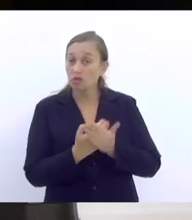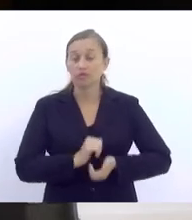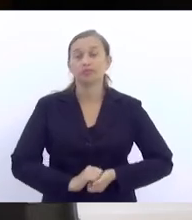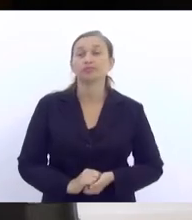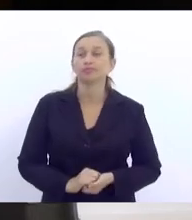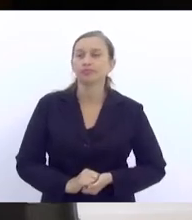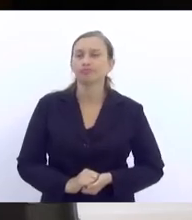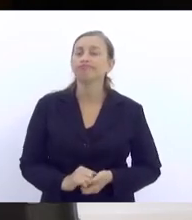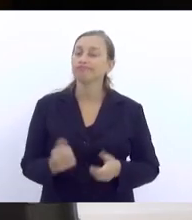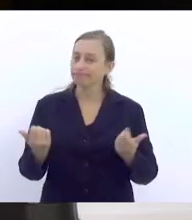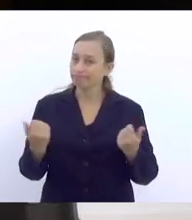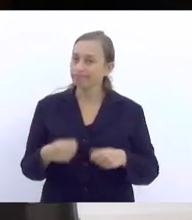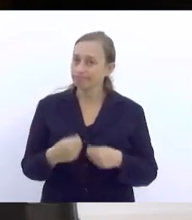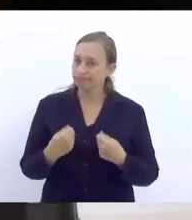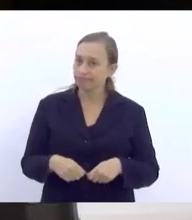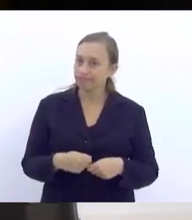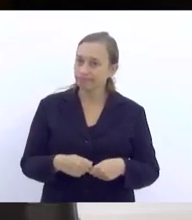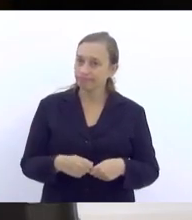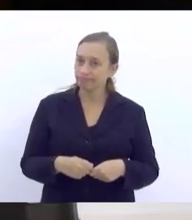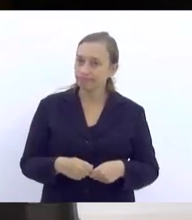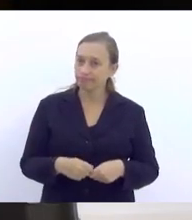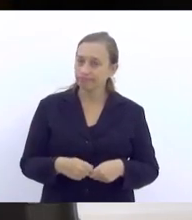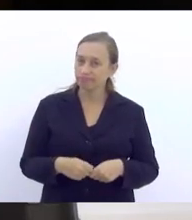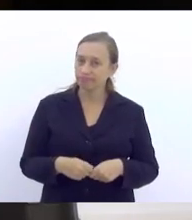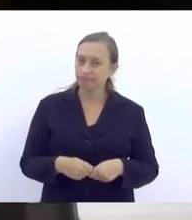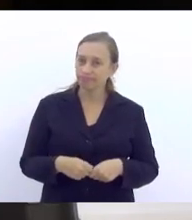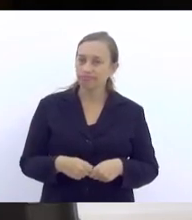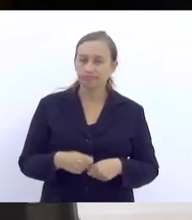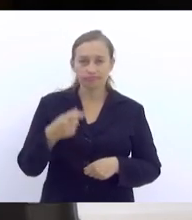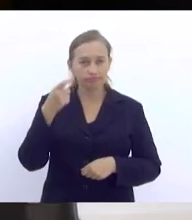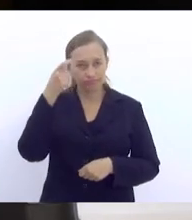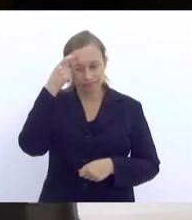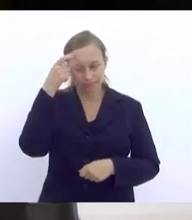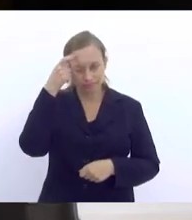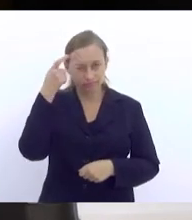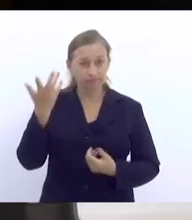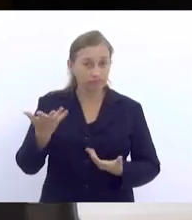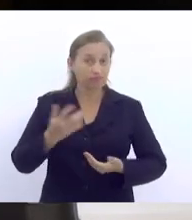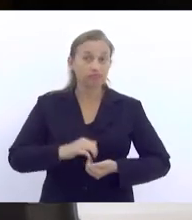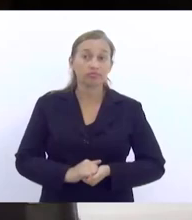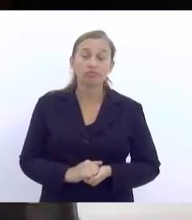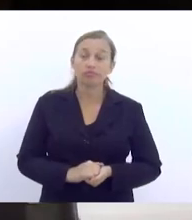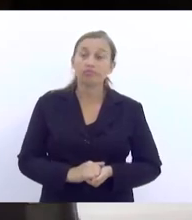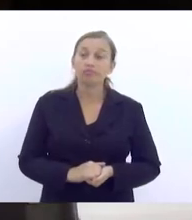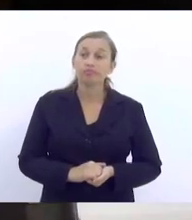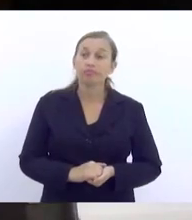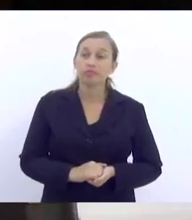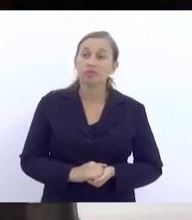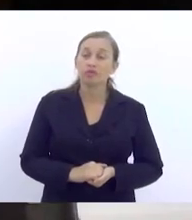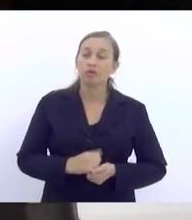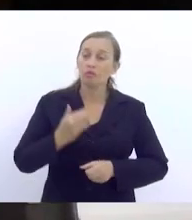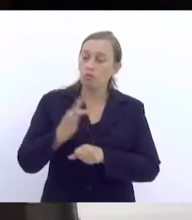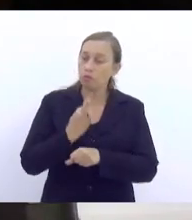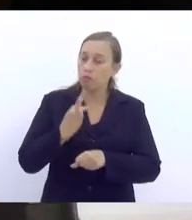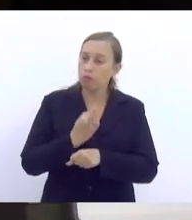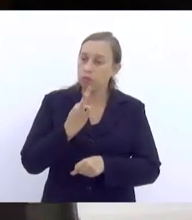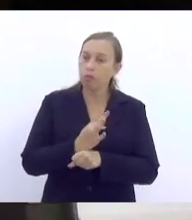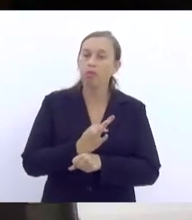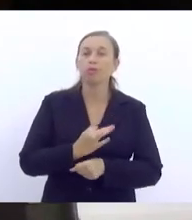que precisa de consistência, que precisa de persistência.